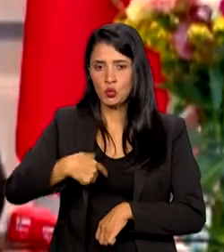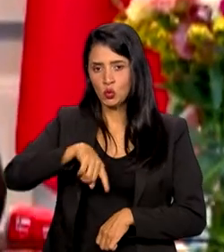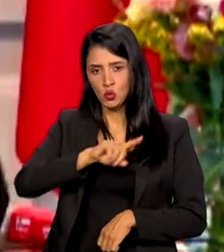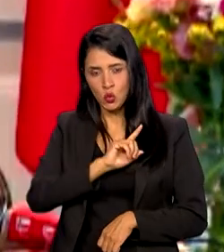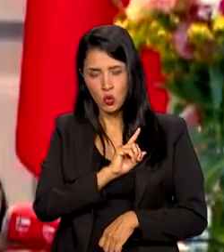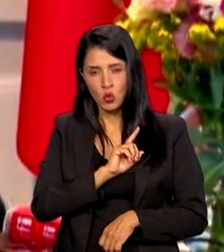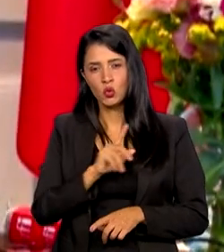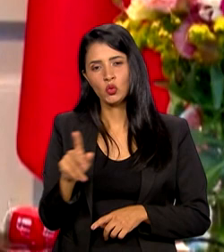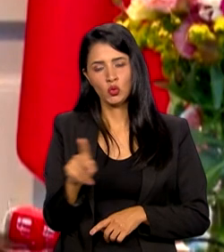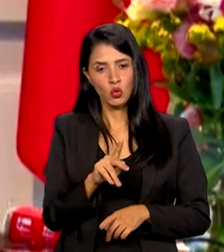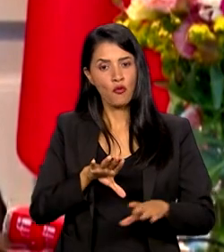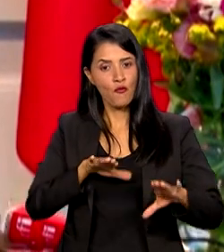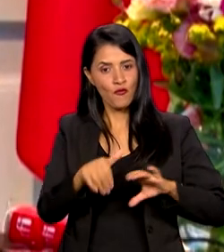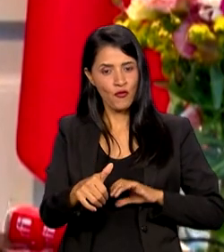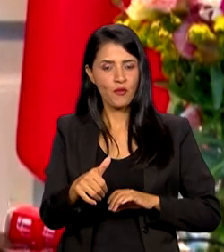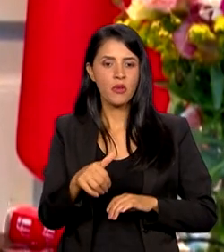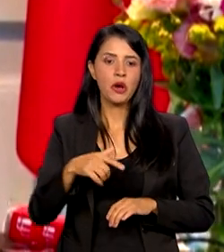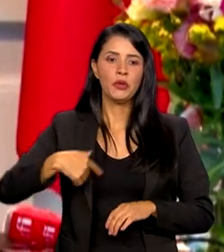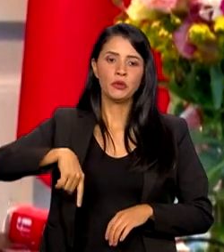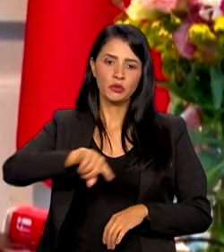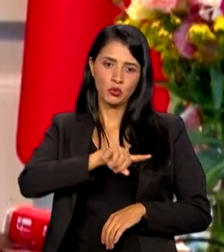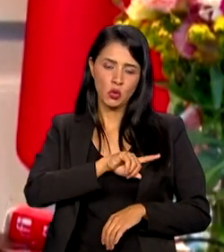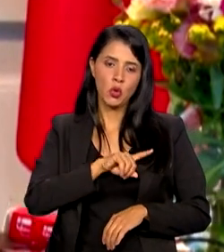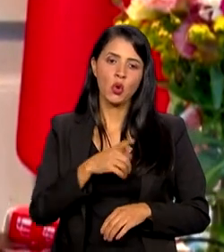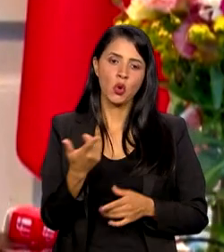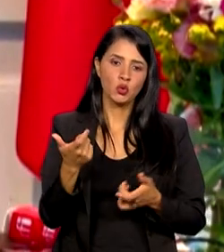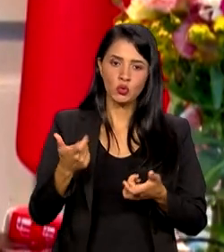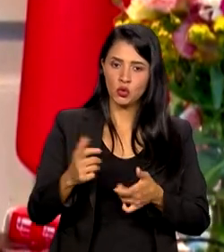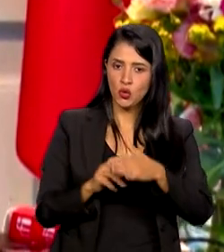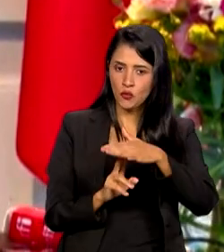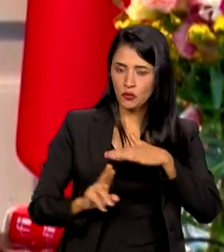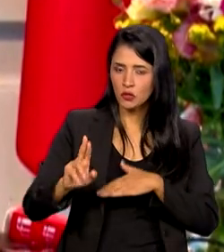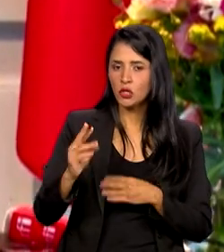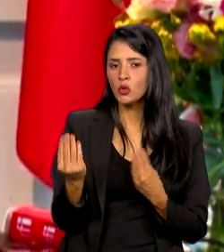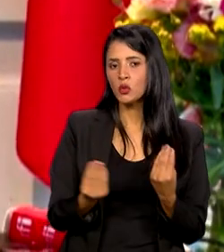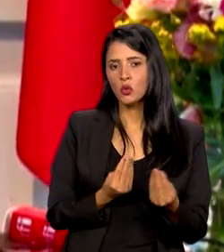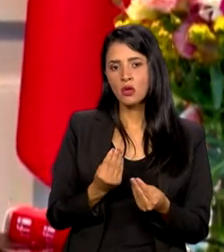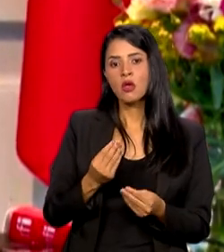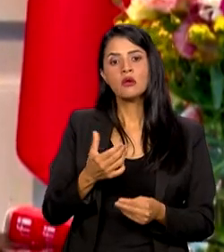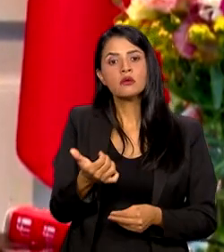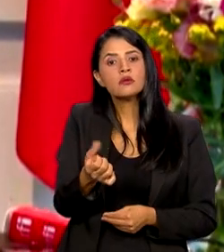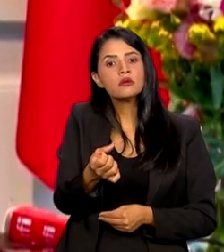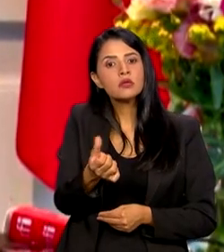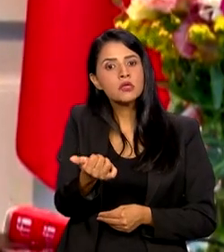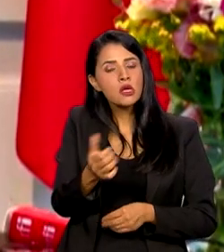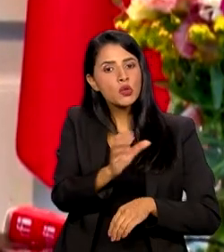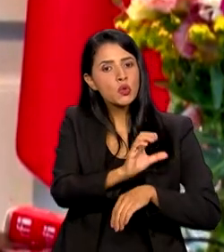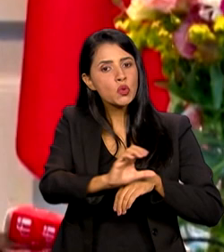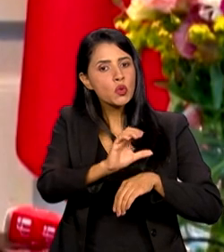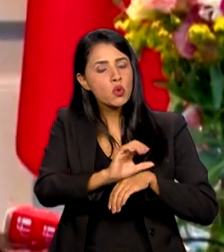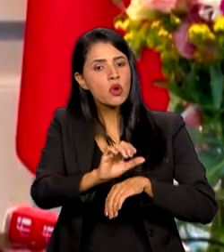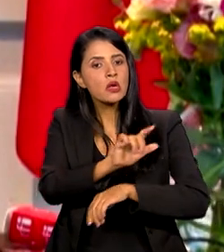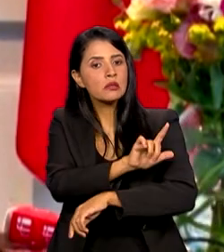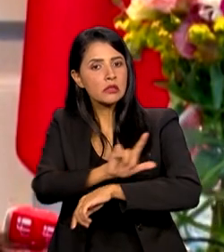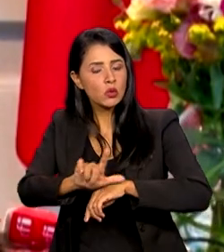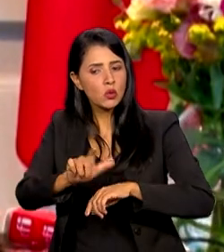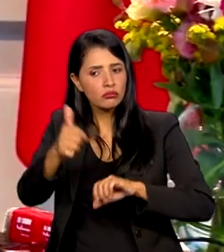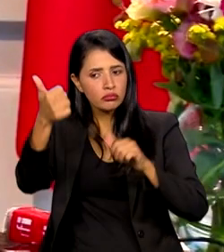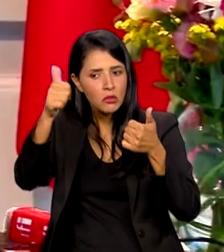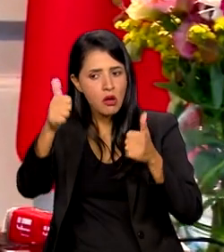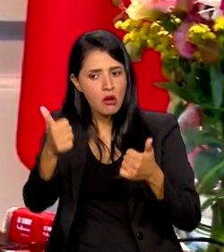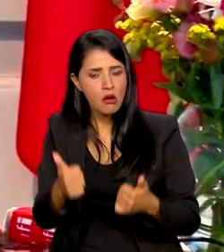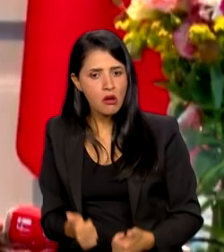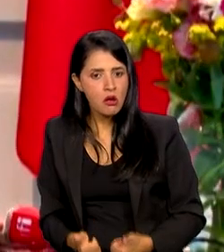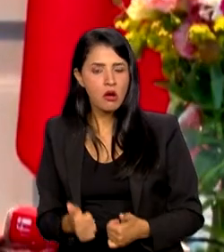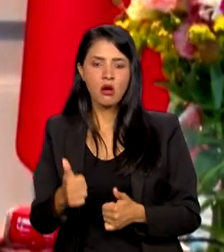formandos nas nossas universidades. Os 16 cursos de licenciatura que nós avaliamos, a